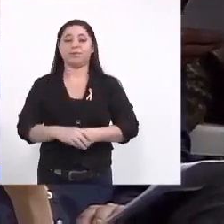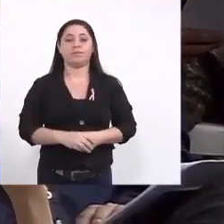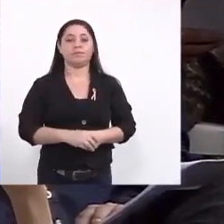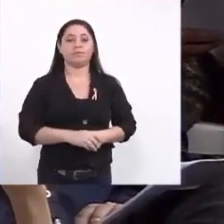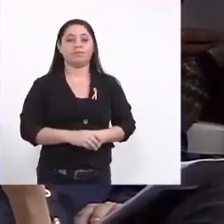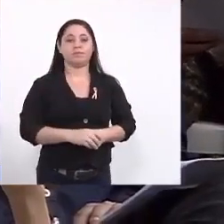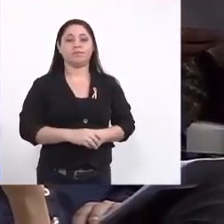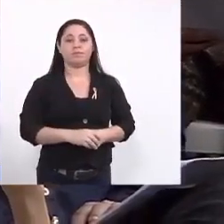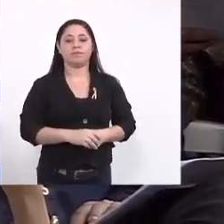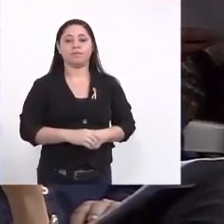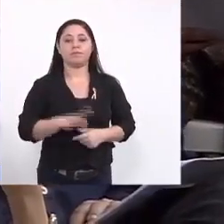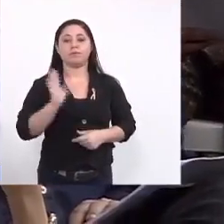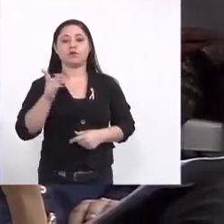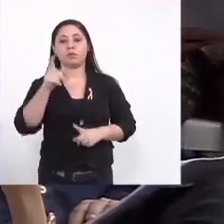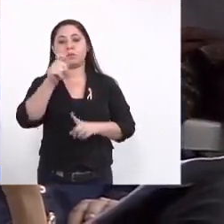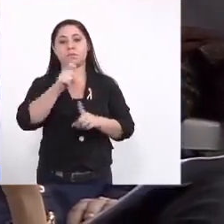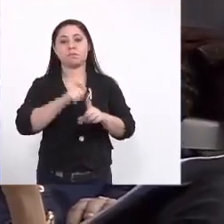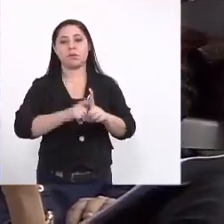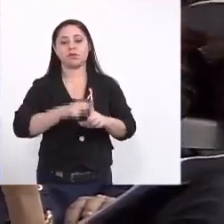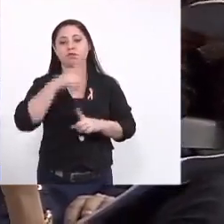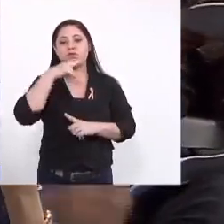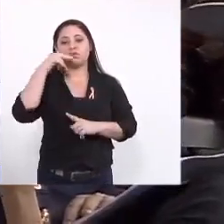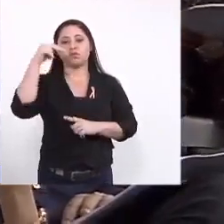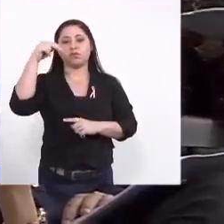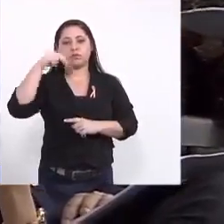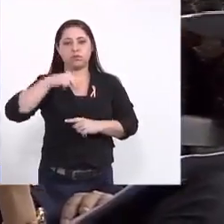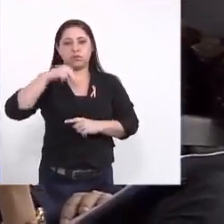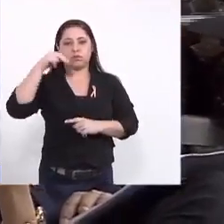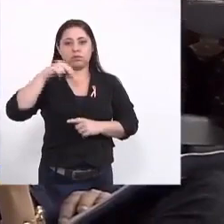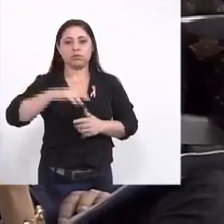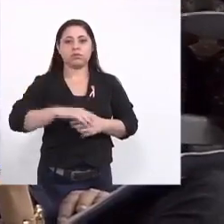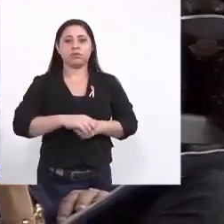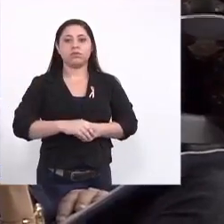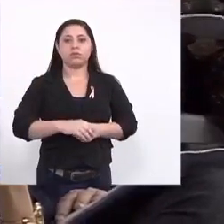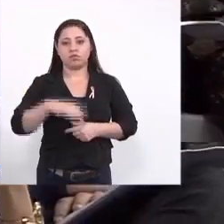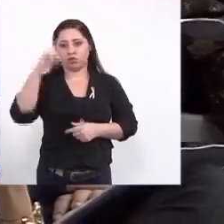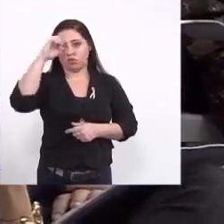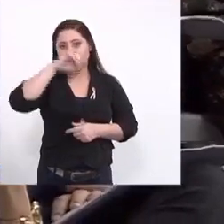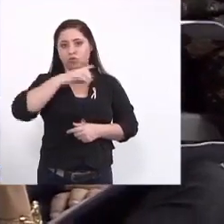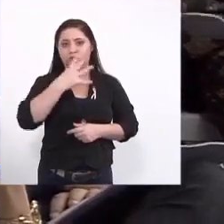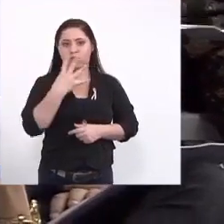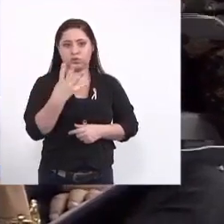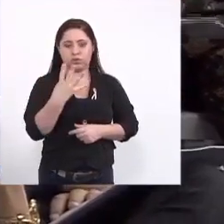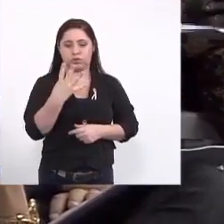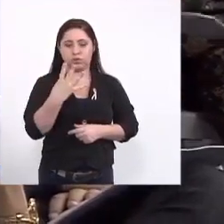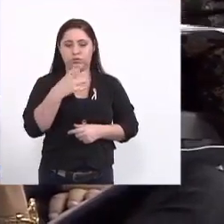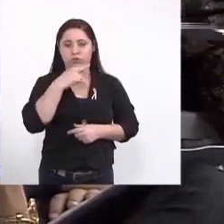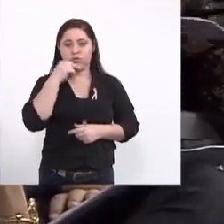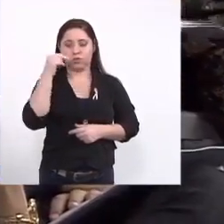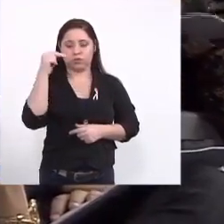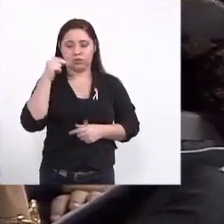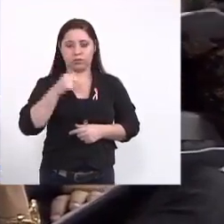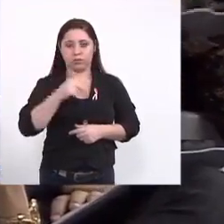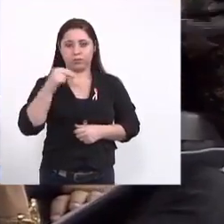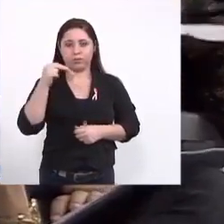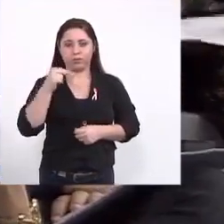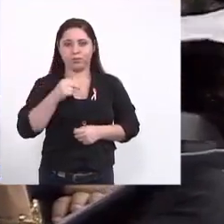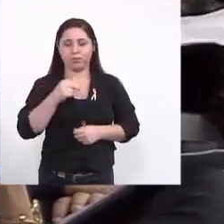já sobre o mês de novembro é dia 4 agora próximo